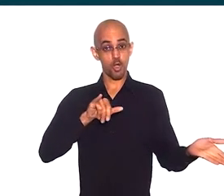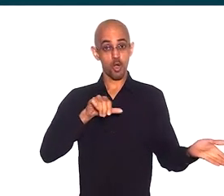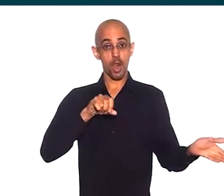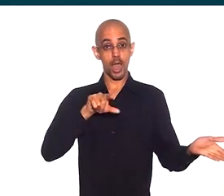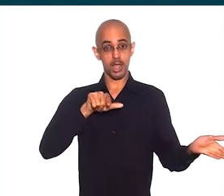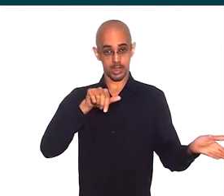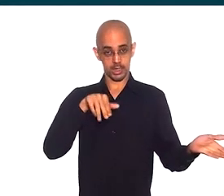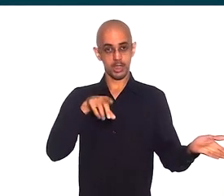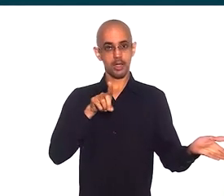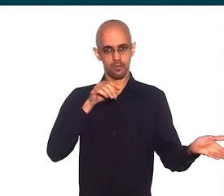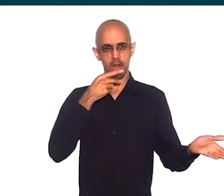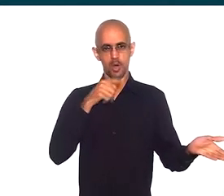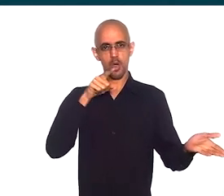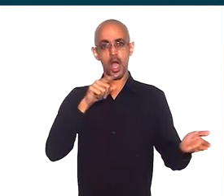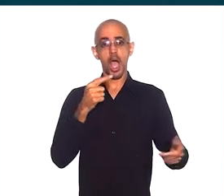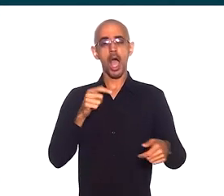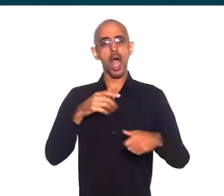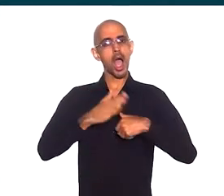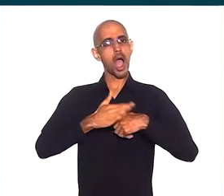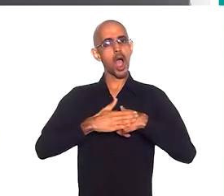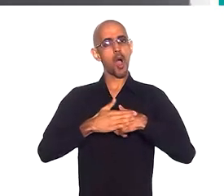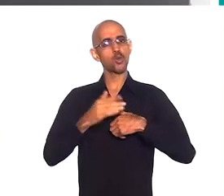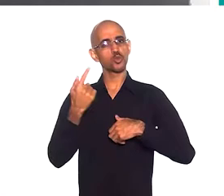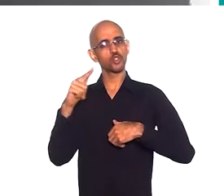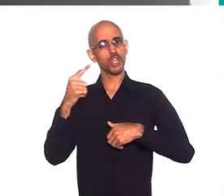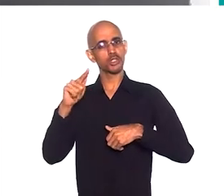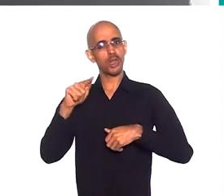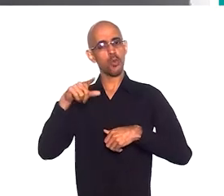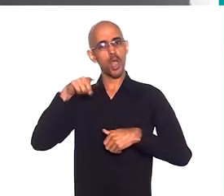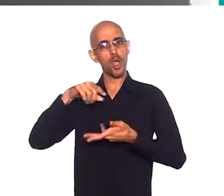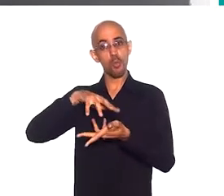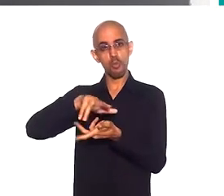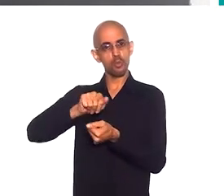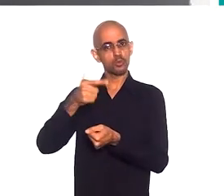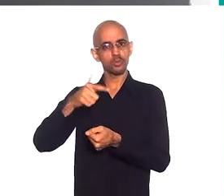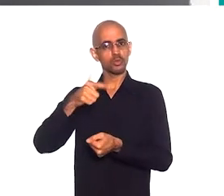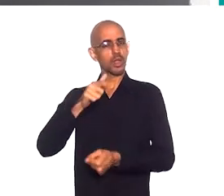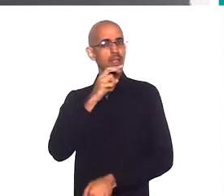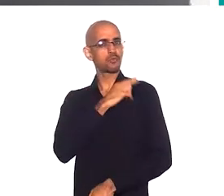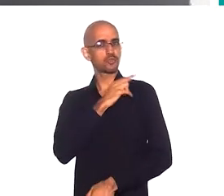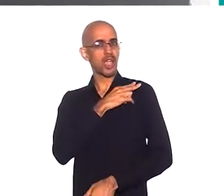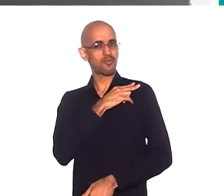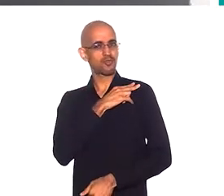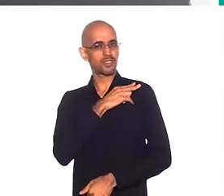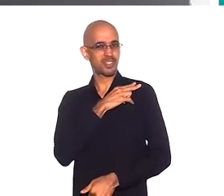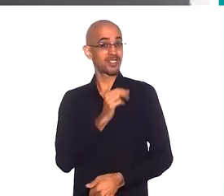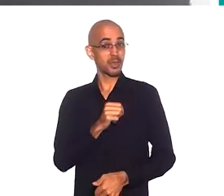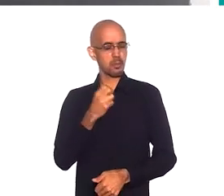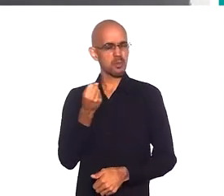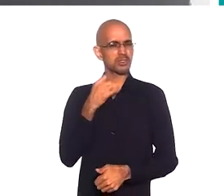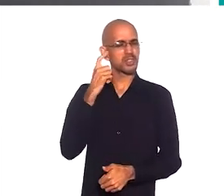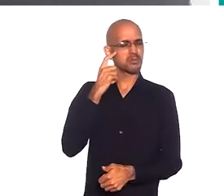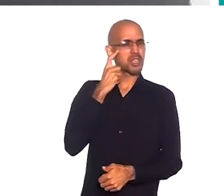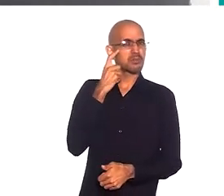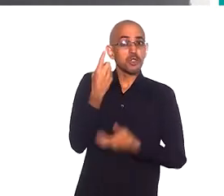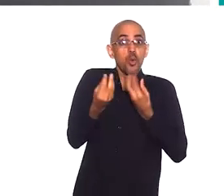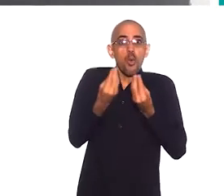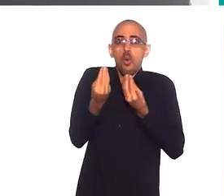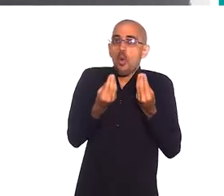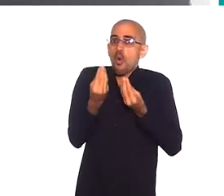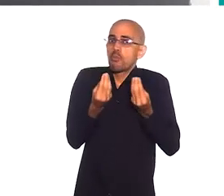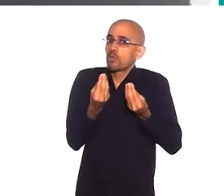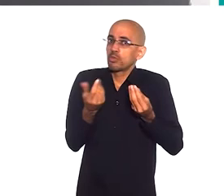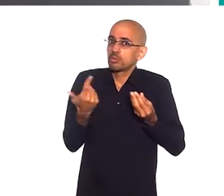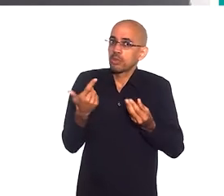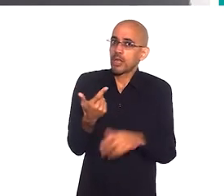a autogestão é muito interessante, é um mundo sem patrão. E quando a gente pensa isso, como assim um